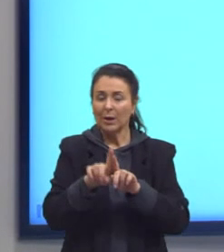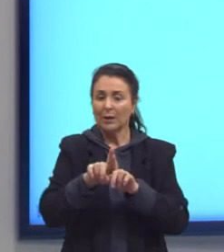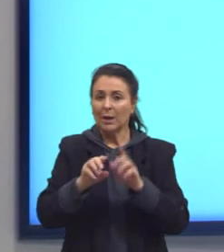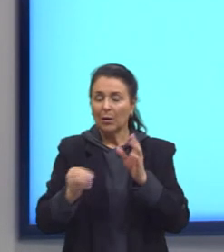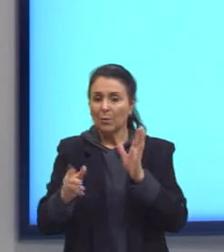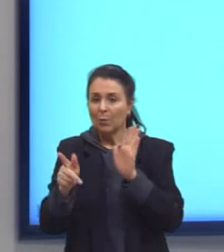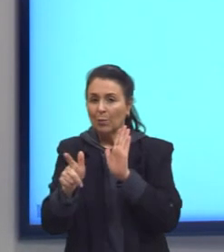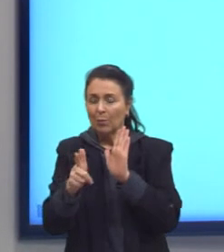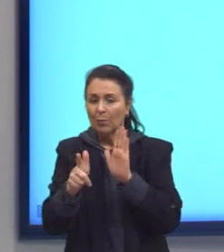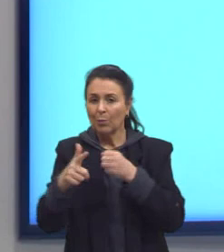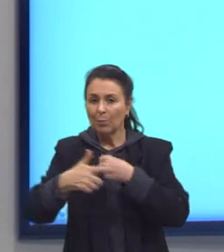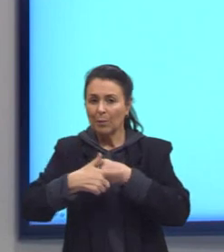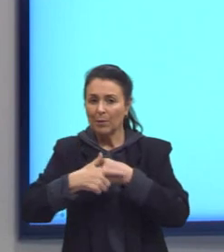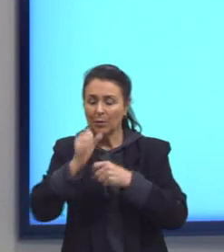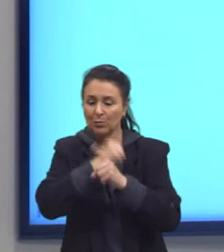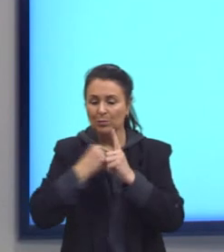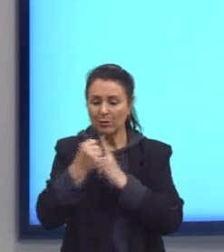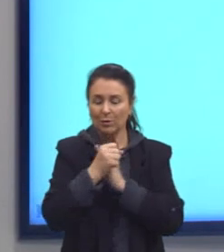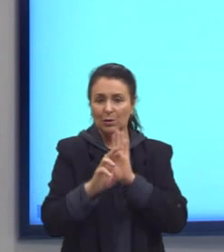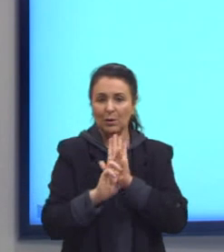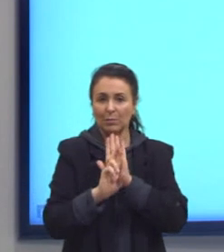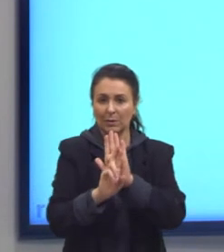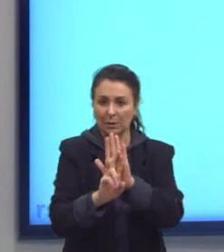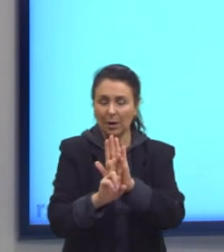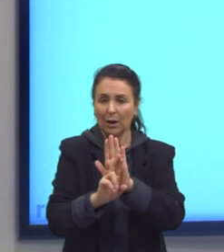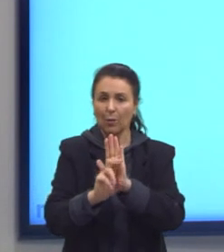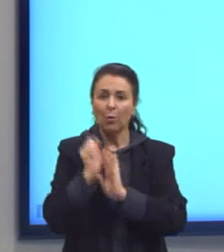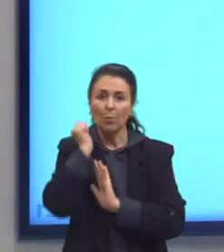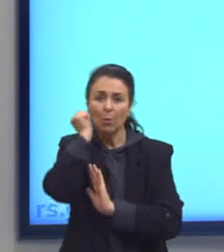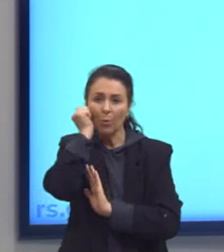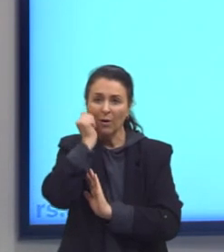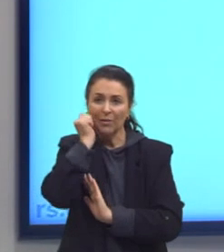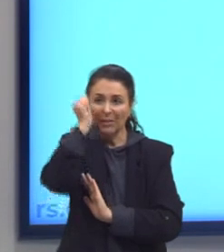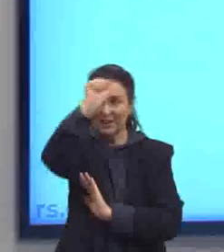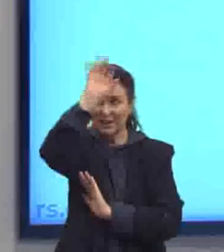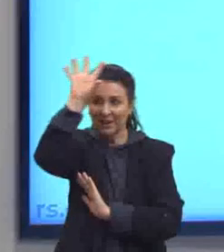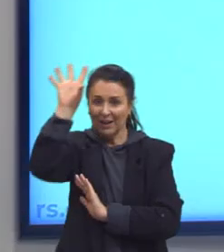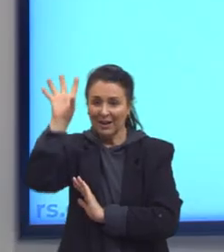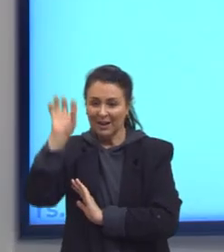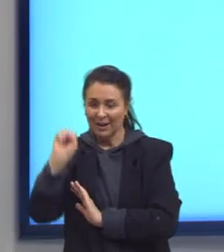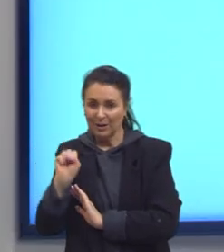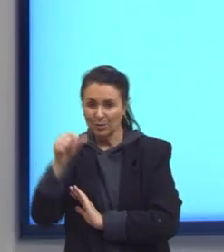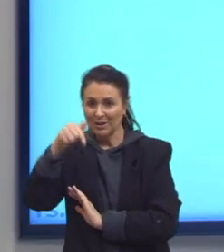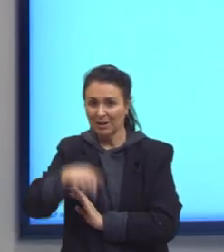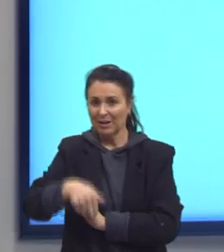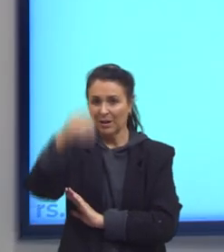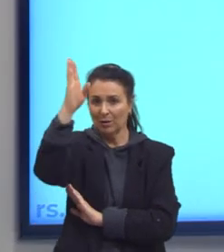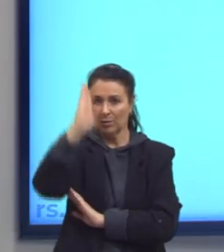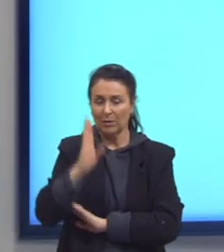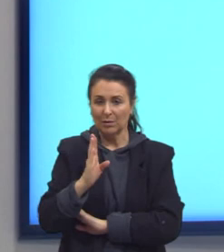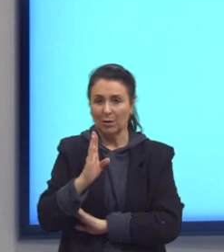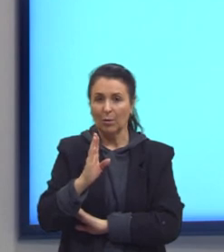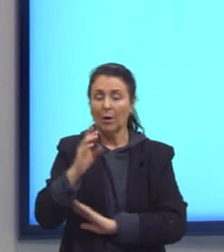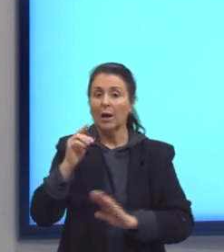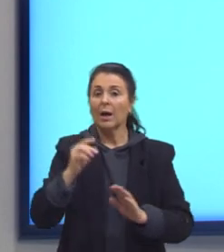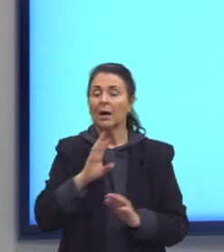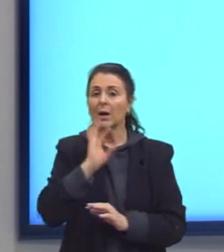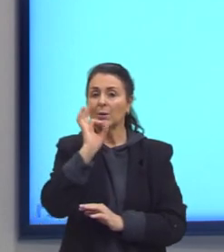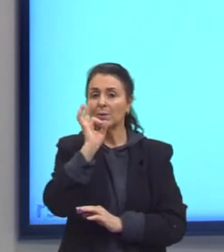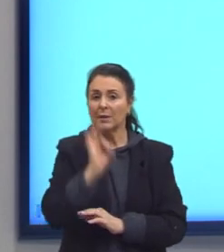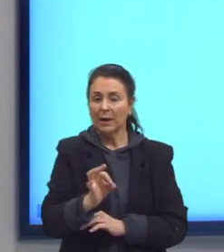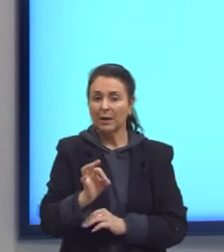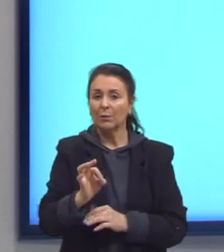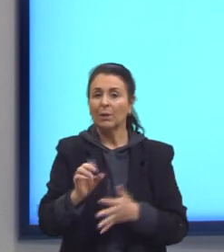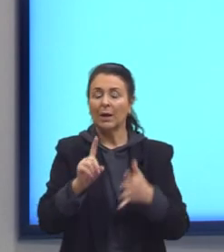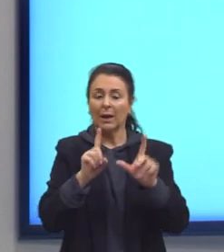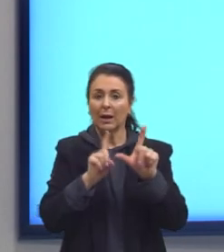é, sobretudo, de representá-los como africanos no Brasil. A questão correta do Cafundó, portanto, é a letra B,